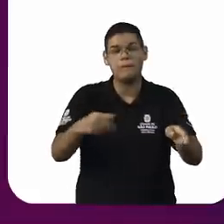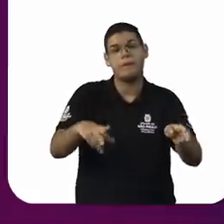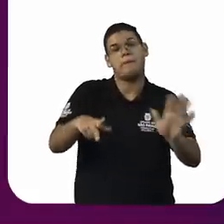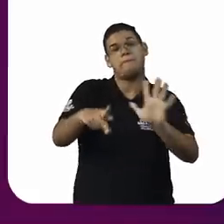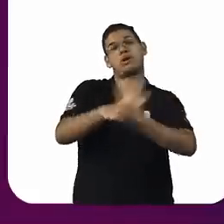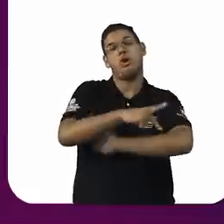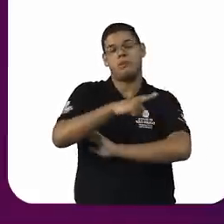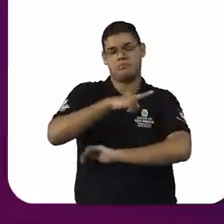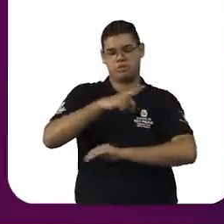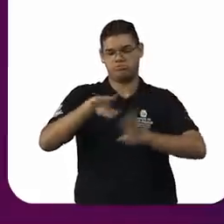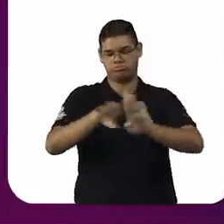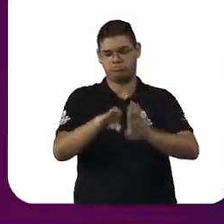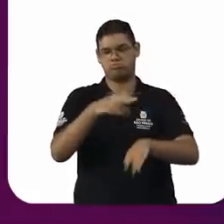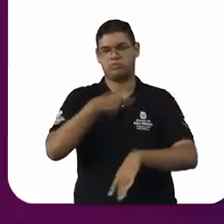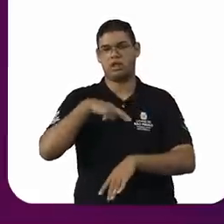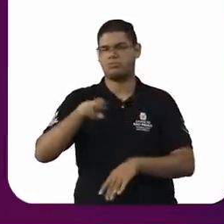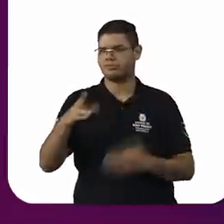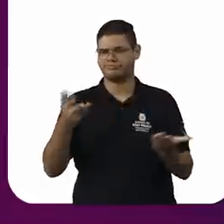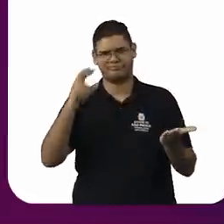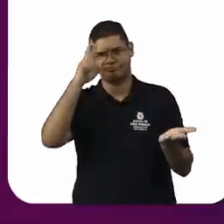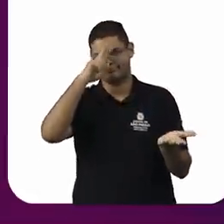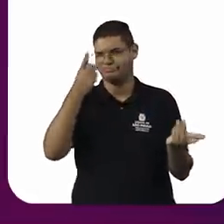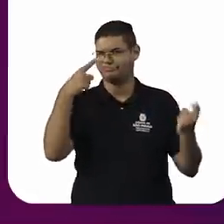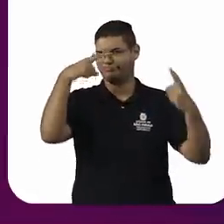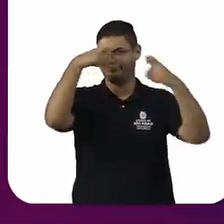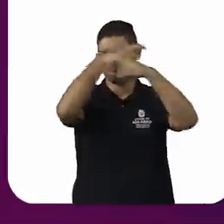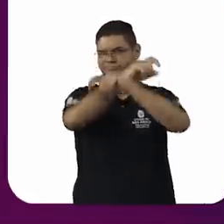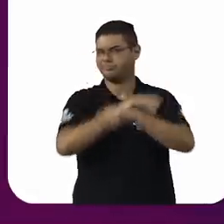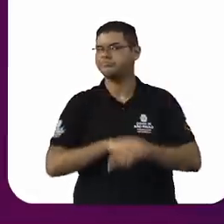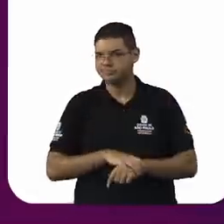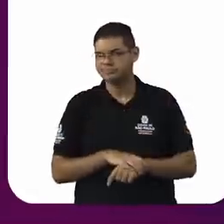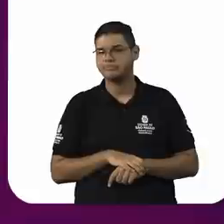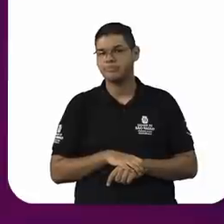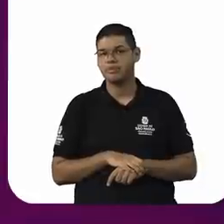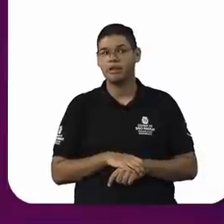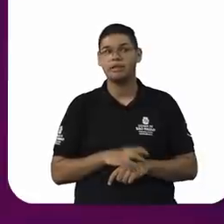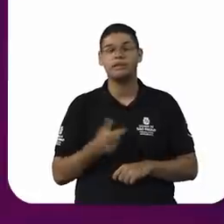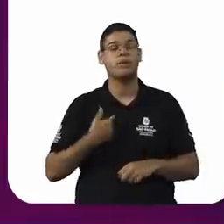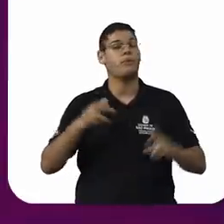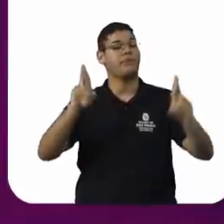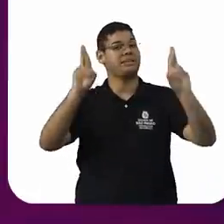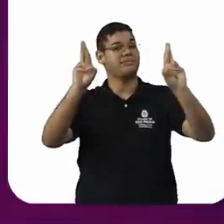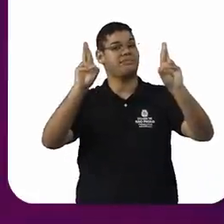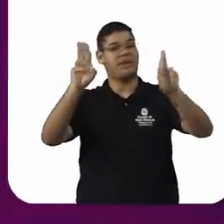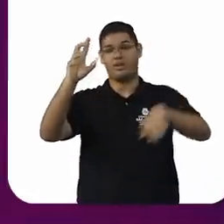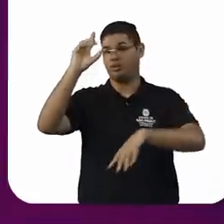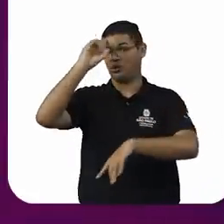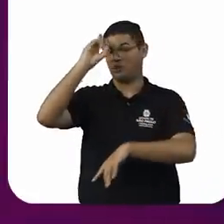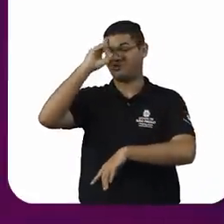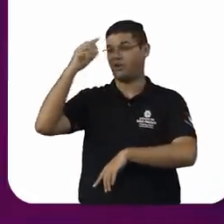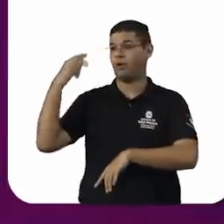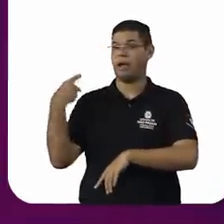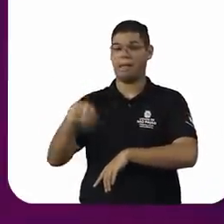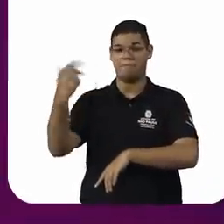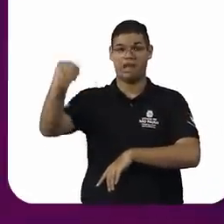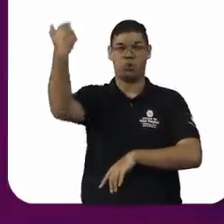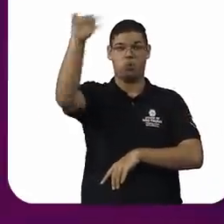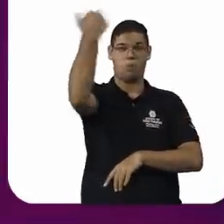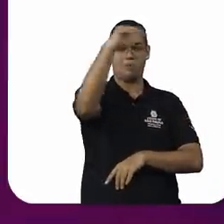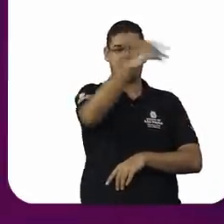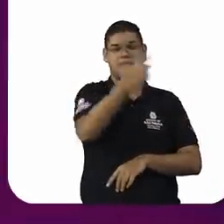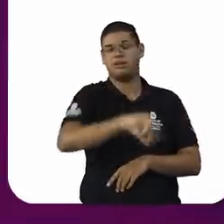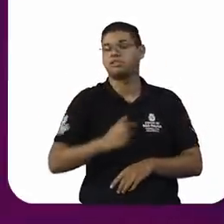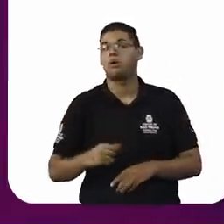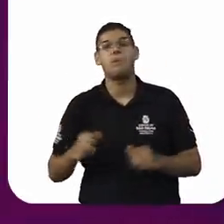meu ponto de vista, é legítimo. E espero que um dia a Macumba tenha também as suas bancadas. Agora,